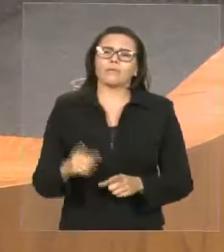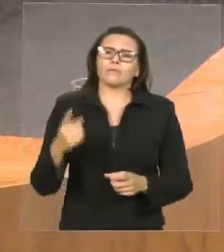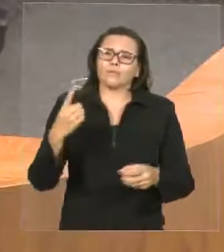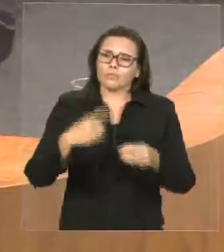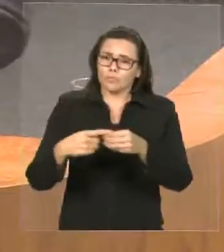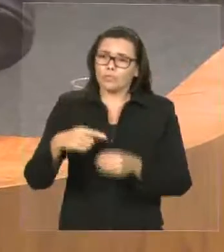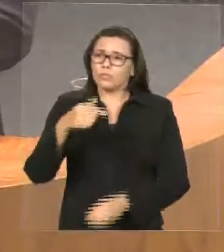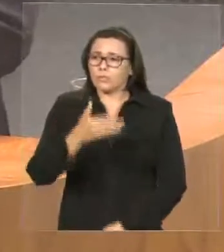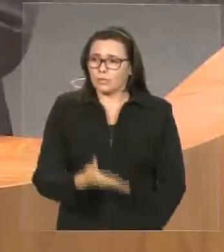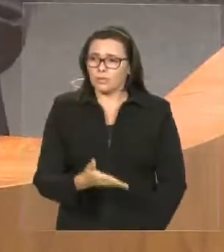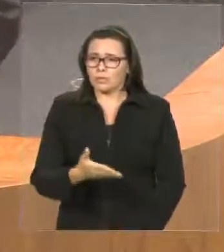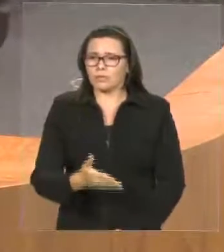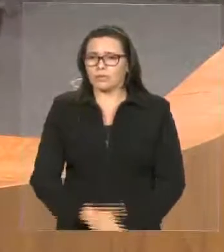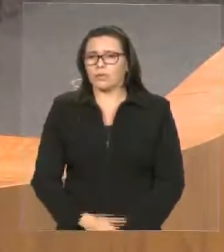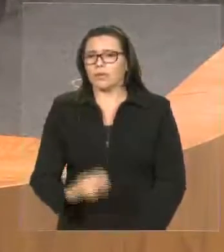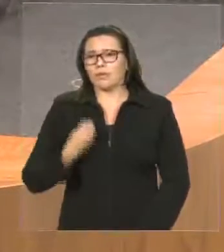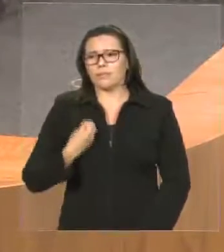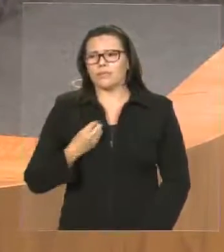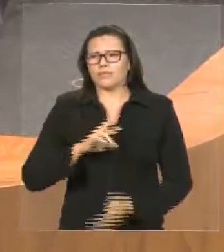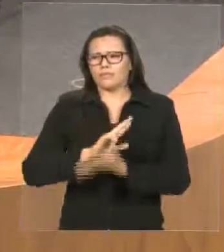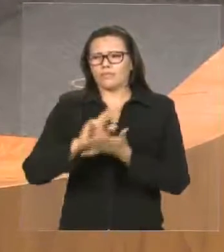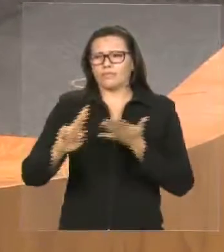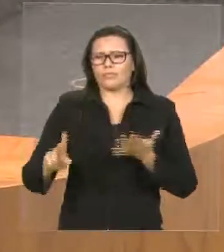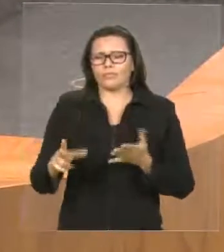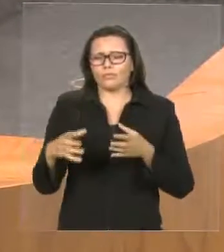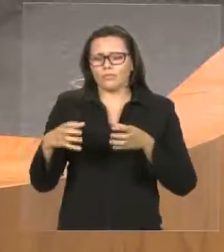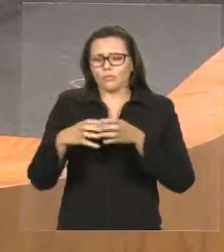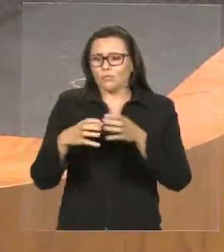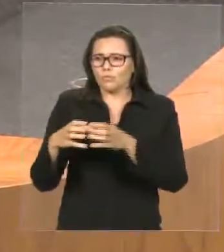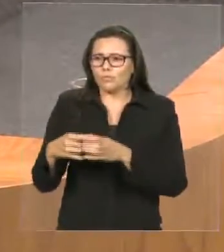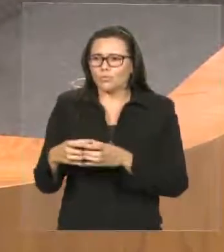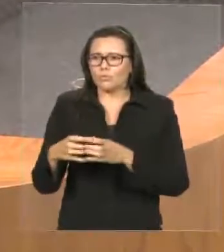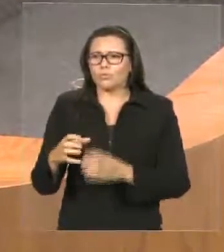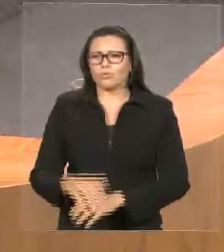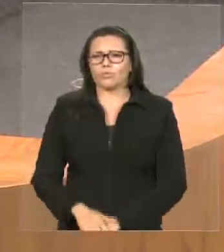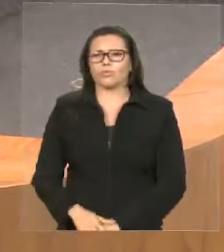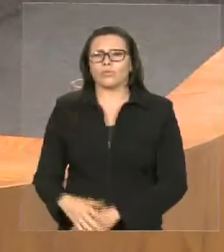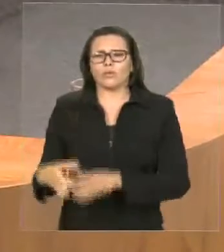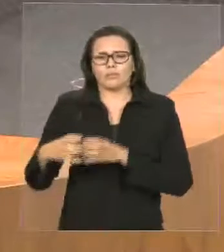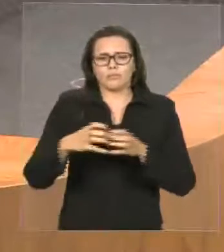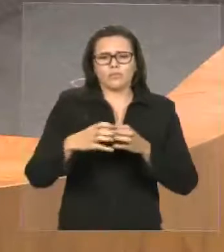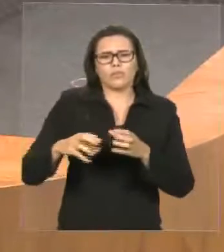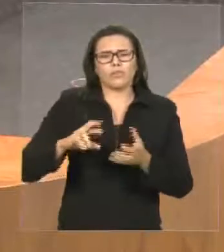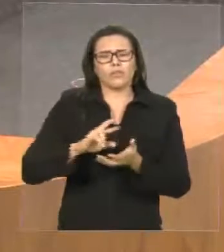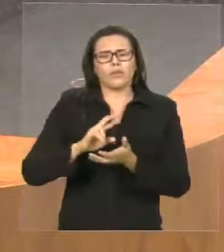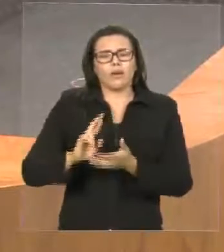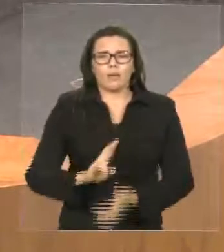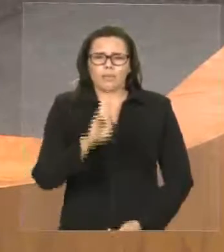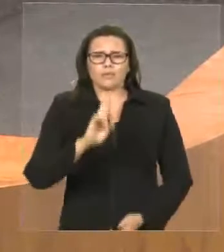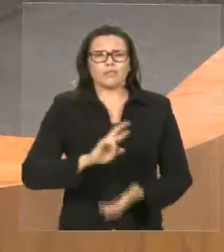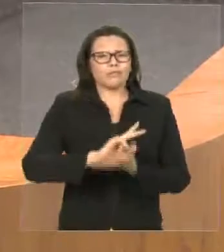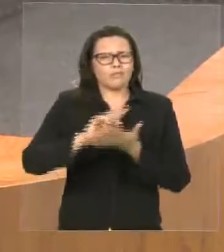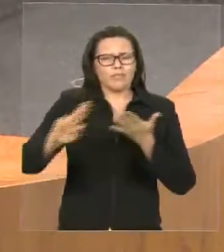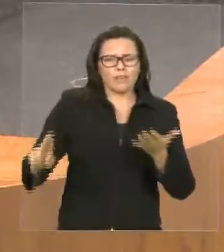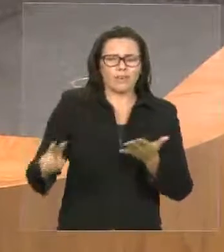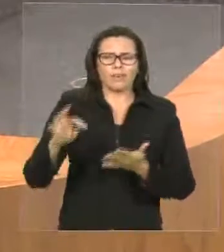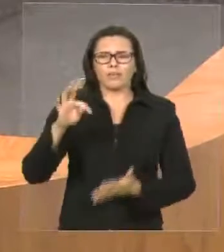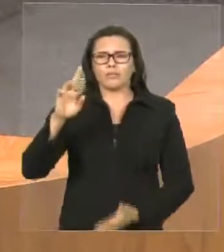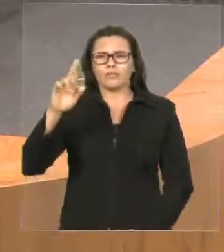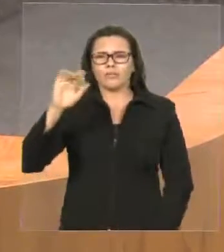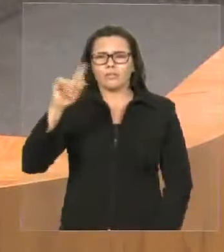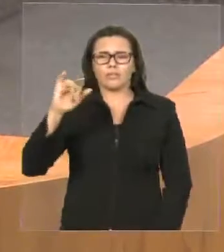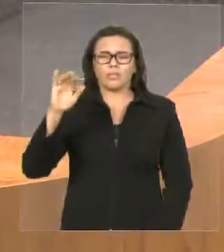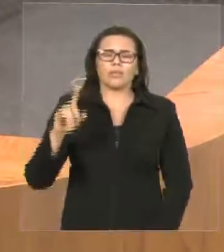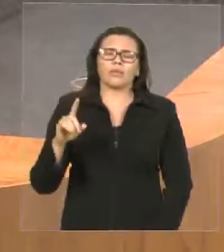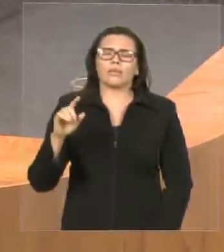nós tivemos com a presença de várias comitivas de Lago da Pedra, Lago dos Rodrigues, Pedreiras, Trisidela, Lima Campos,